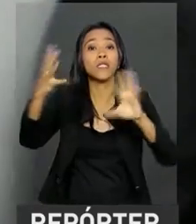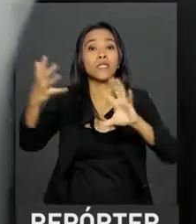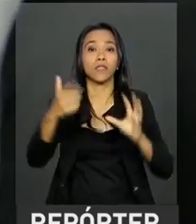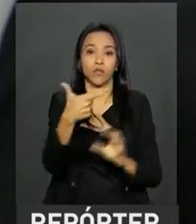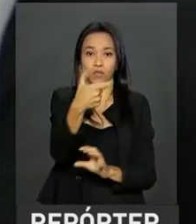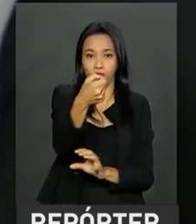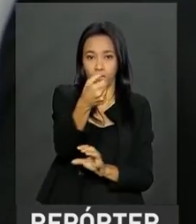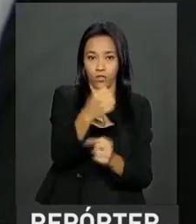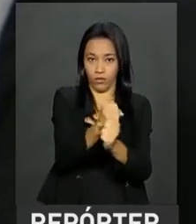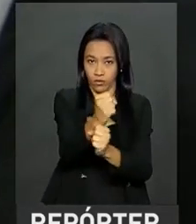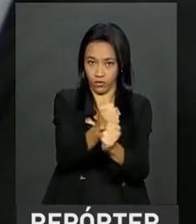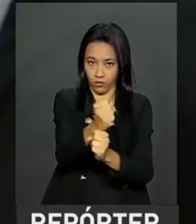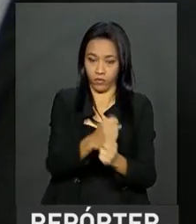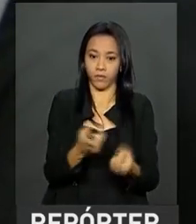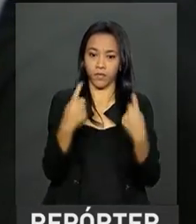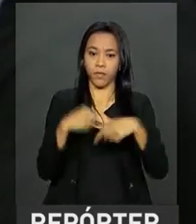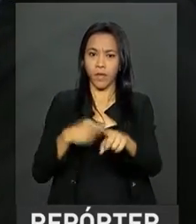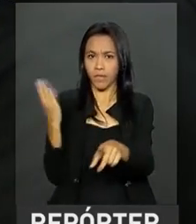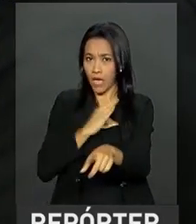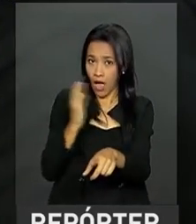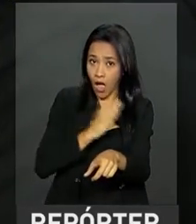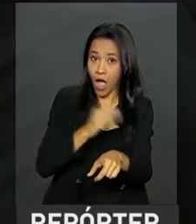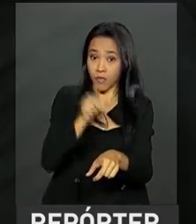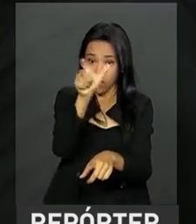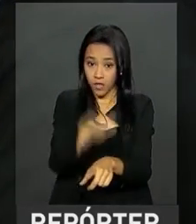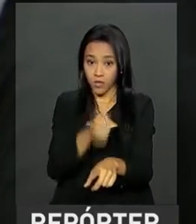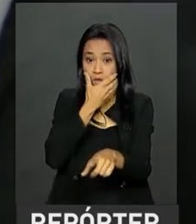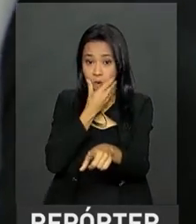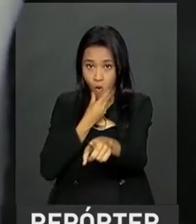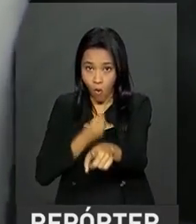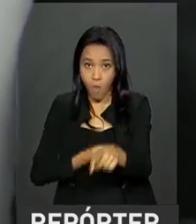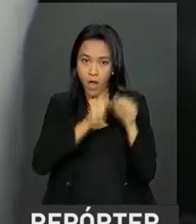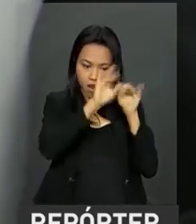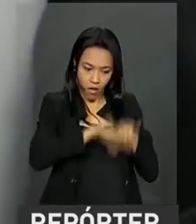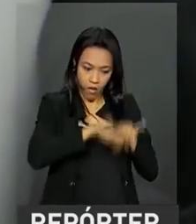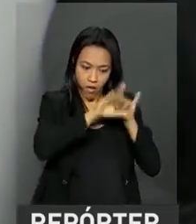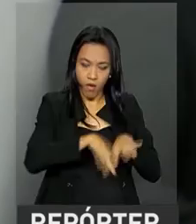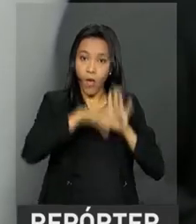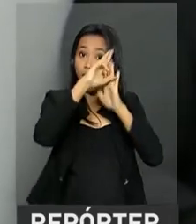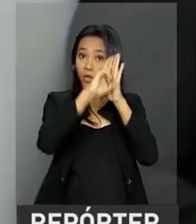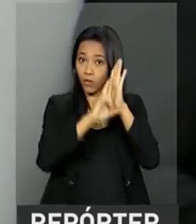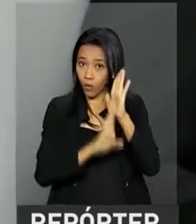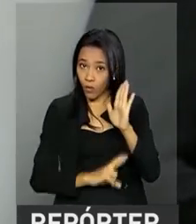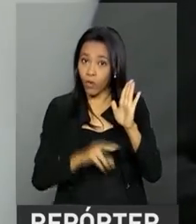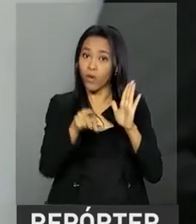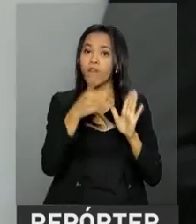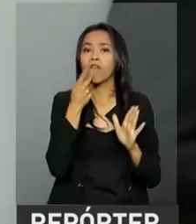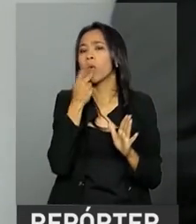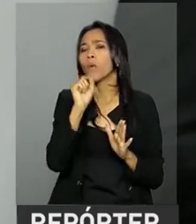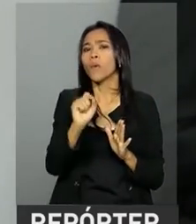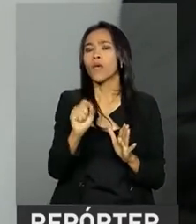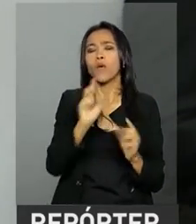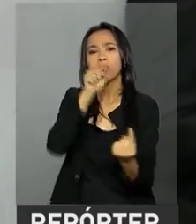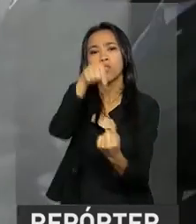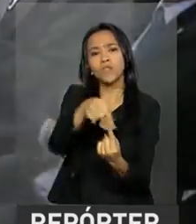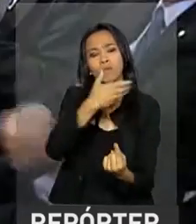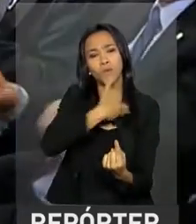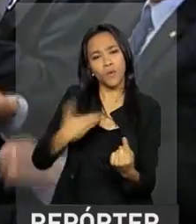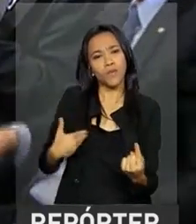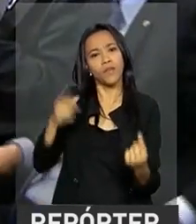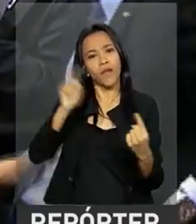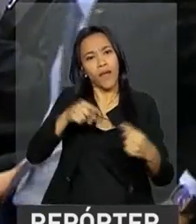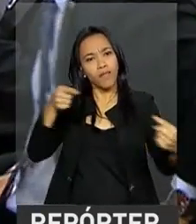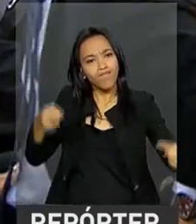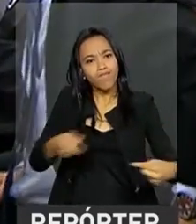Justamente para dar rapidez ao processo, o relator da comissão, deputado Arthur Oliveira Maia, disse que a intenção do governo é alinhar as questões com o